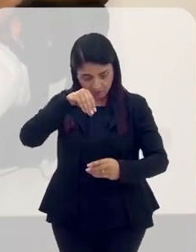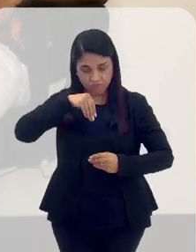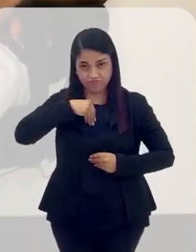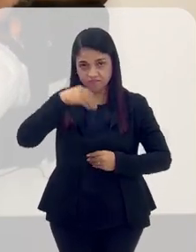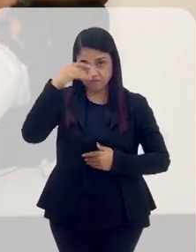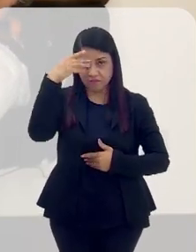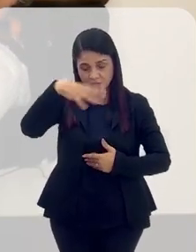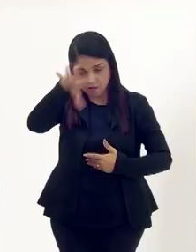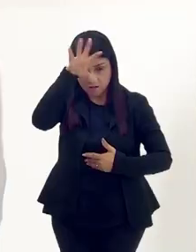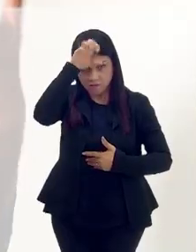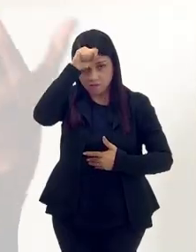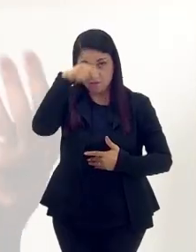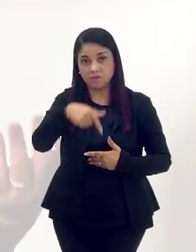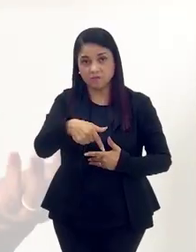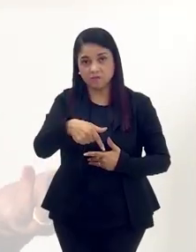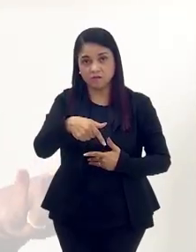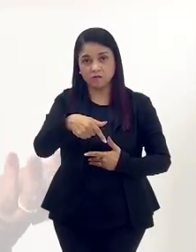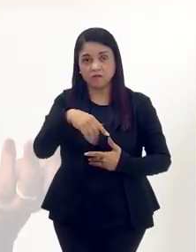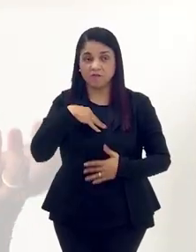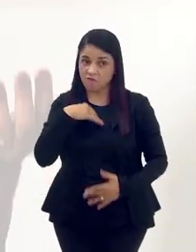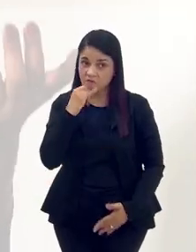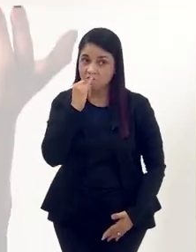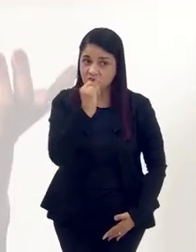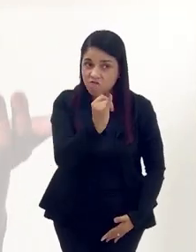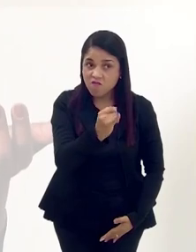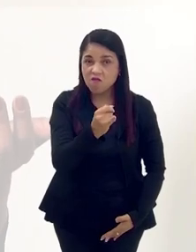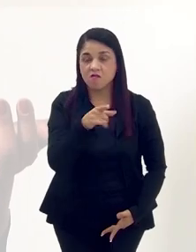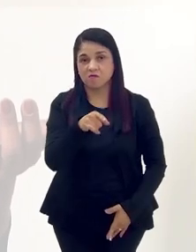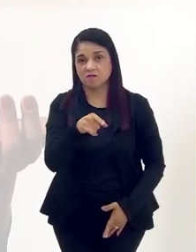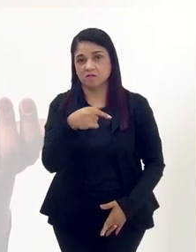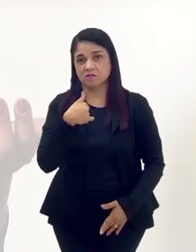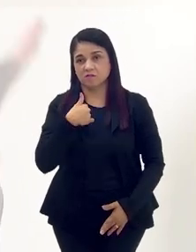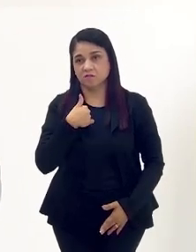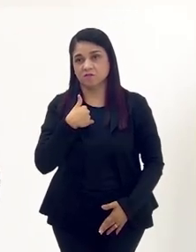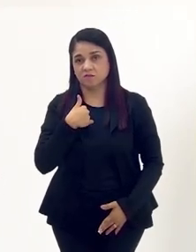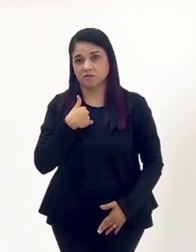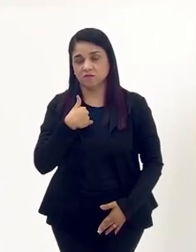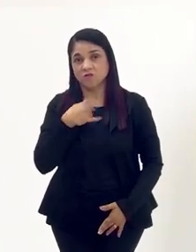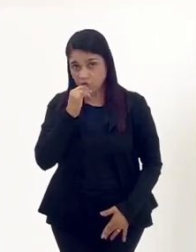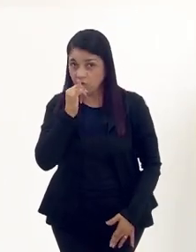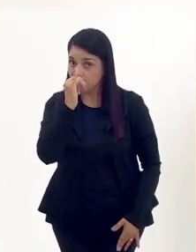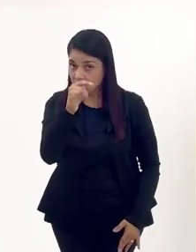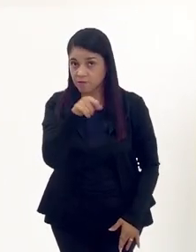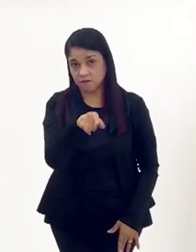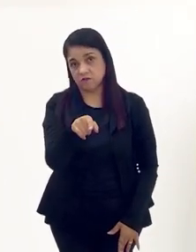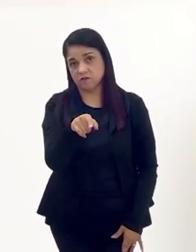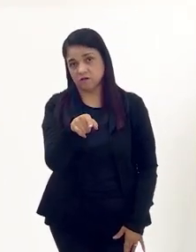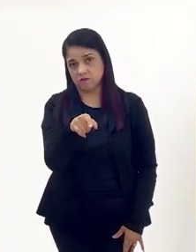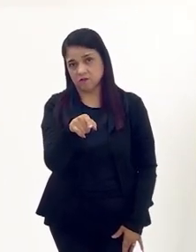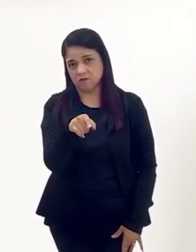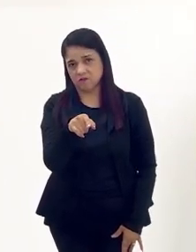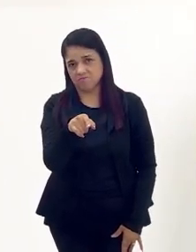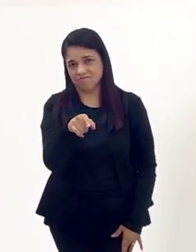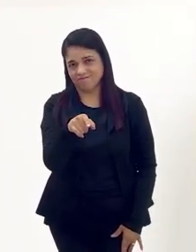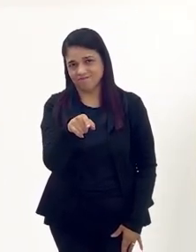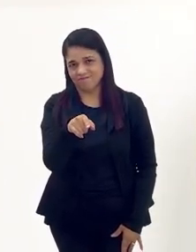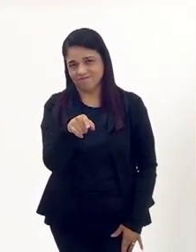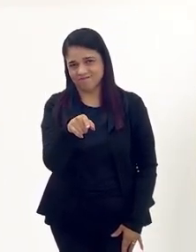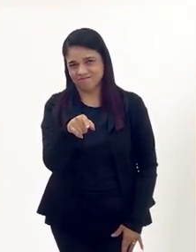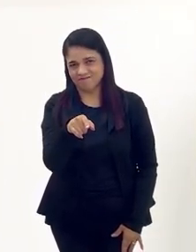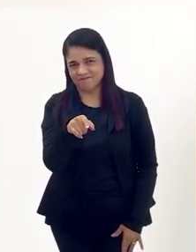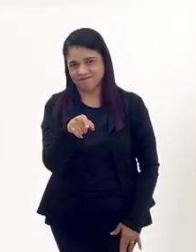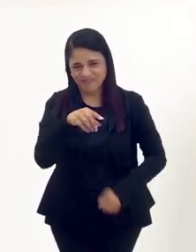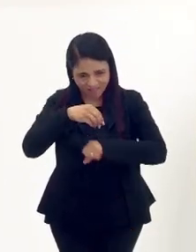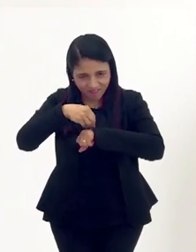incorporado, perguntando se deixou recado. Deixou um recado e deixou comigo. Vou passar para você, tá? Não